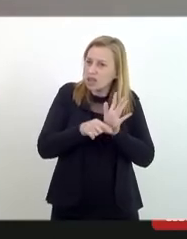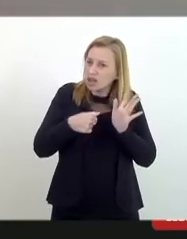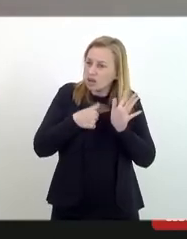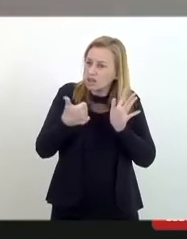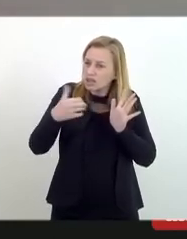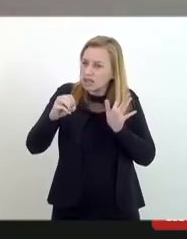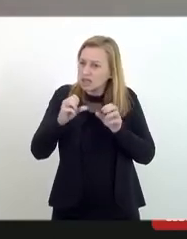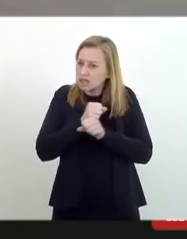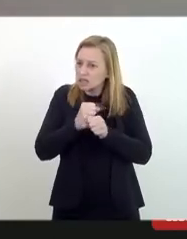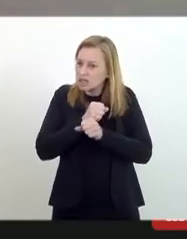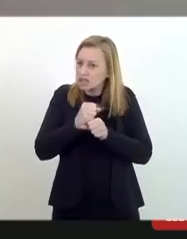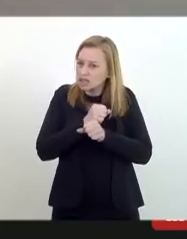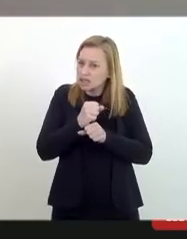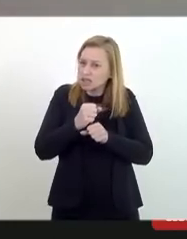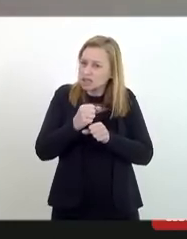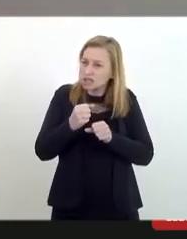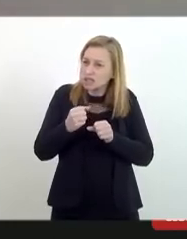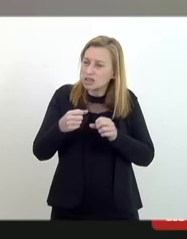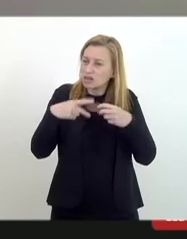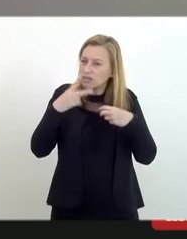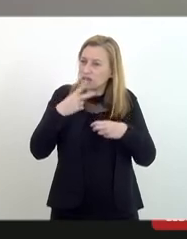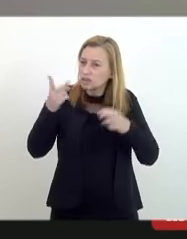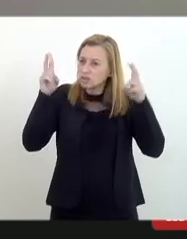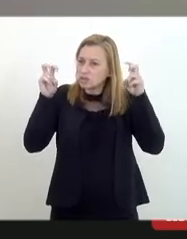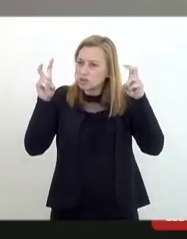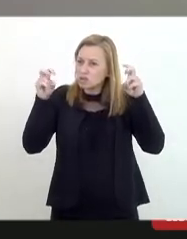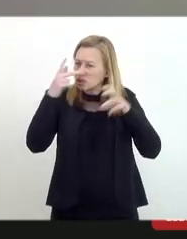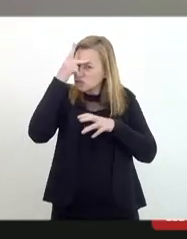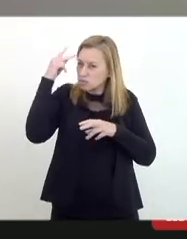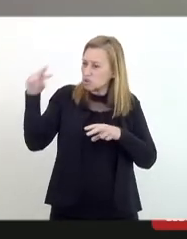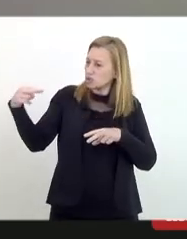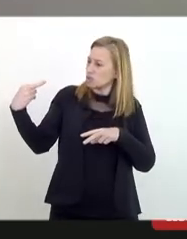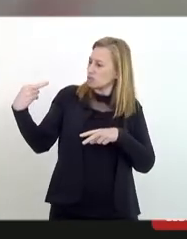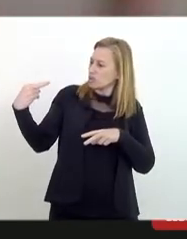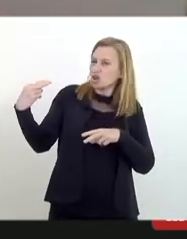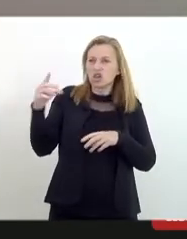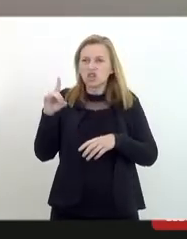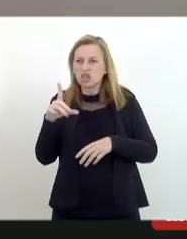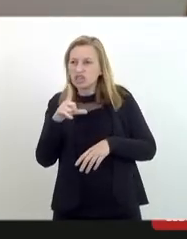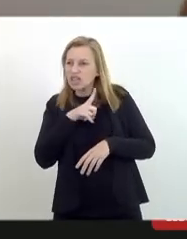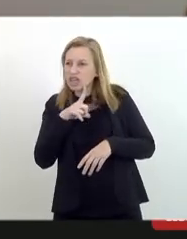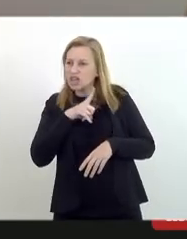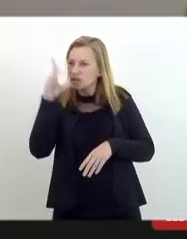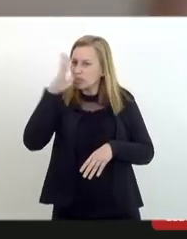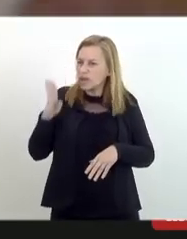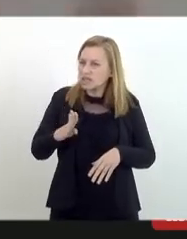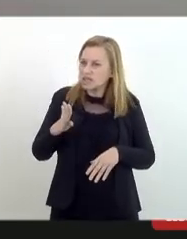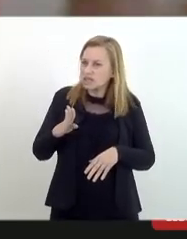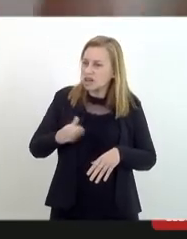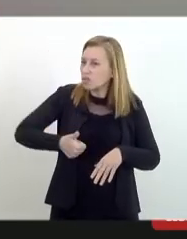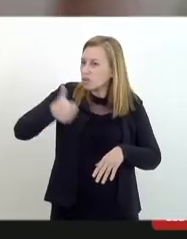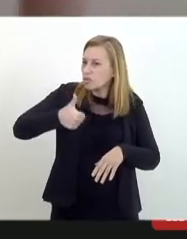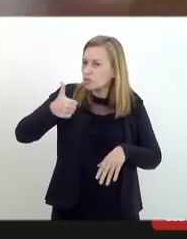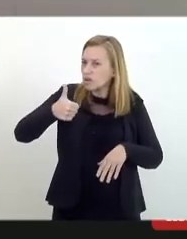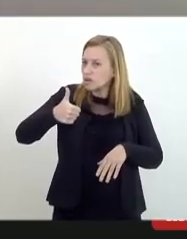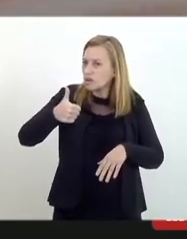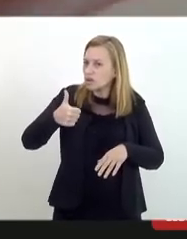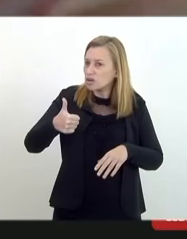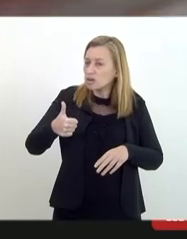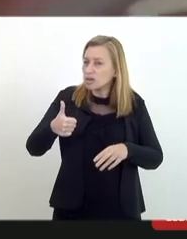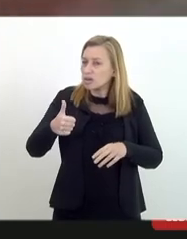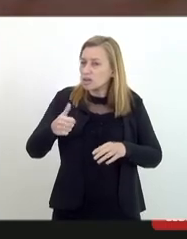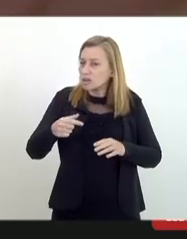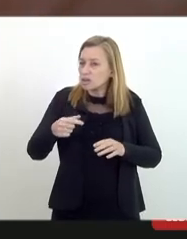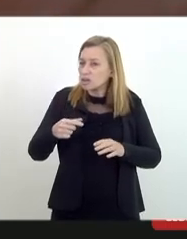eu venho militando na temática as pessoas olhavam para mim isso não existe no Brasil isso é um dos primeiros sintomas de que o racismo estrutural existe dentro